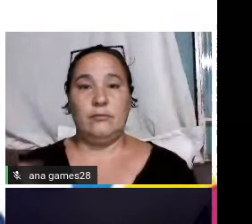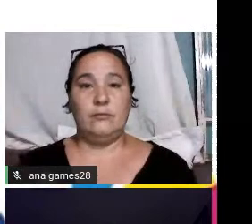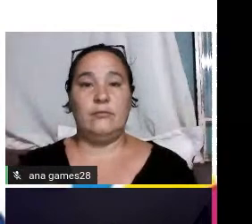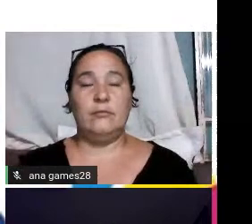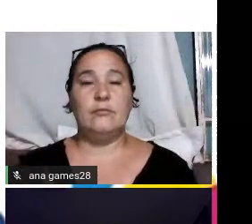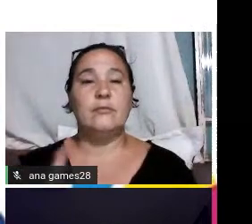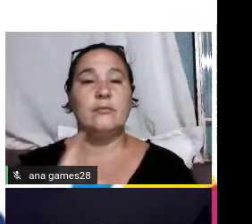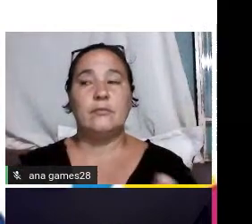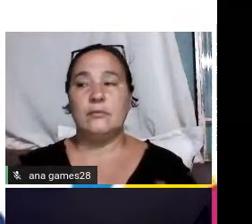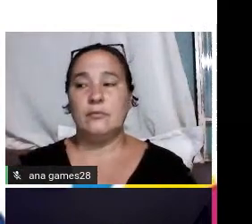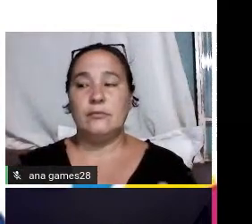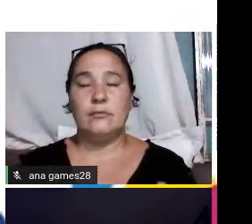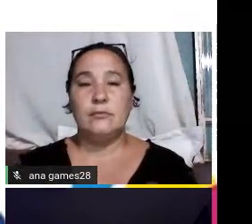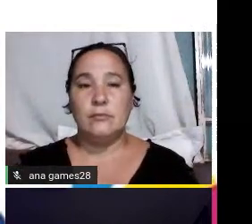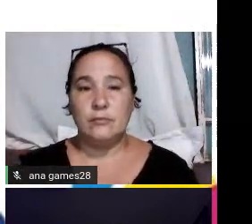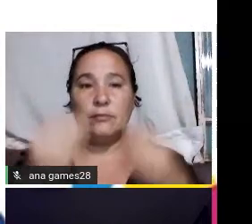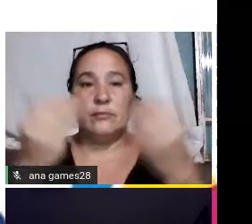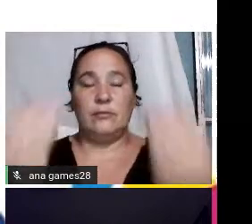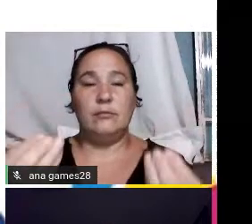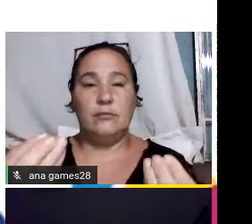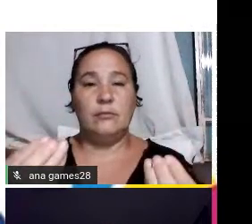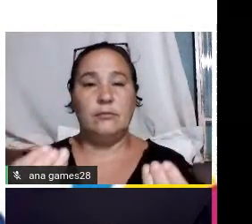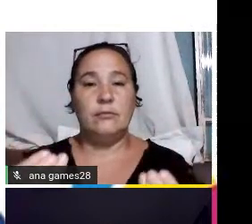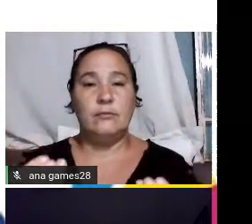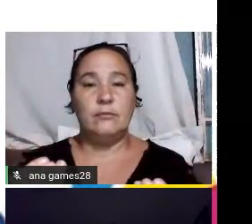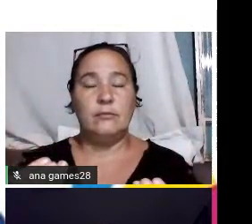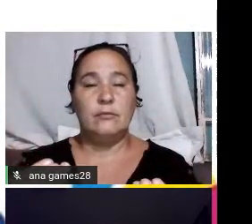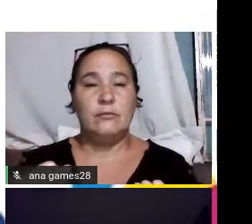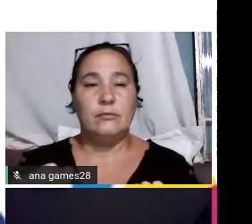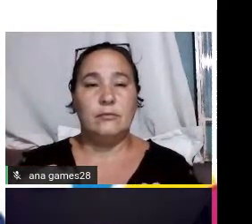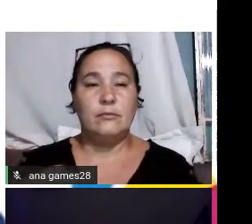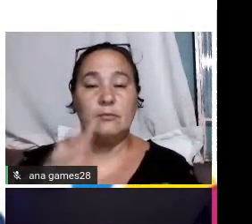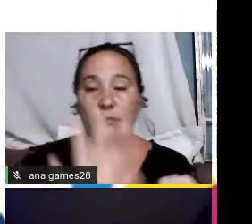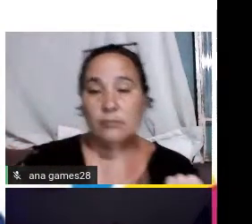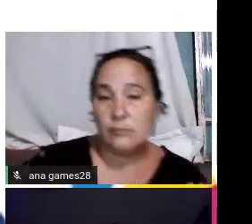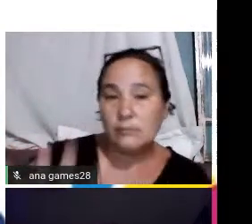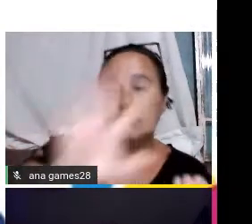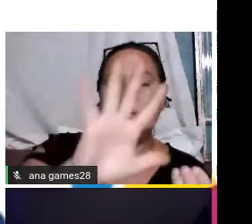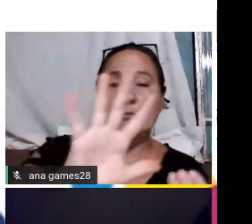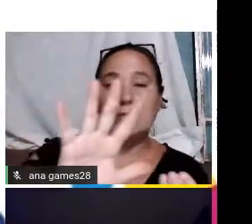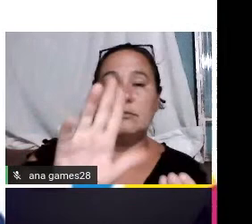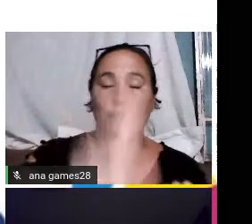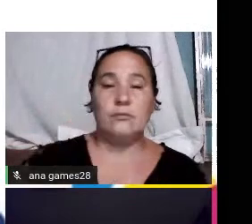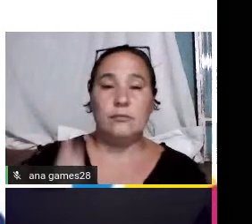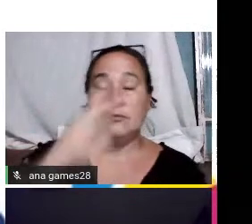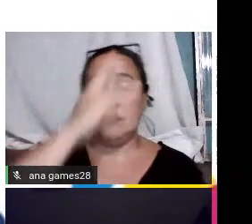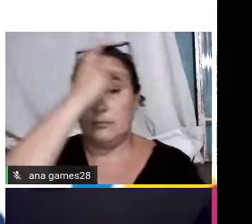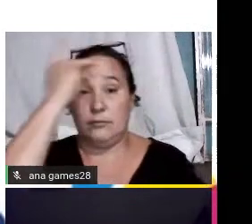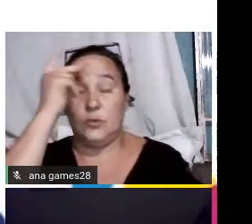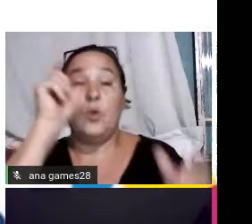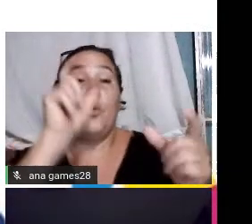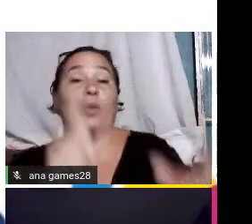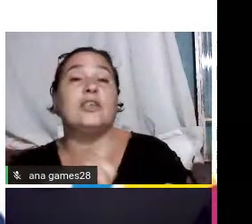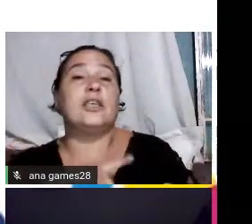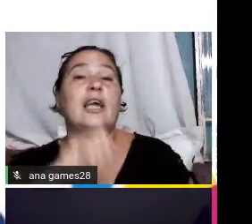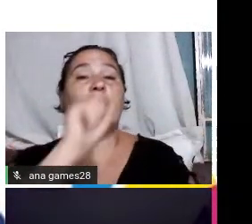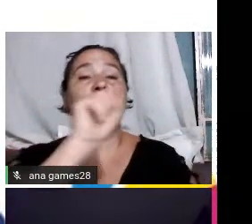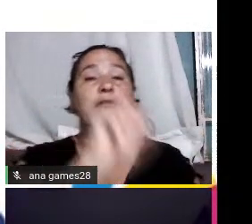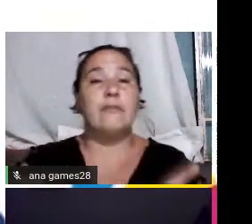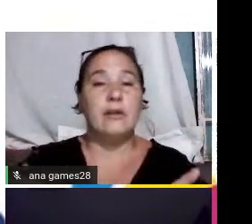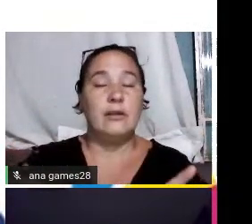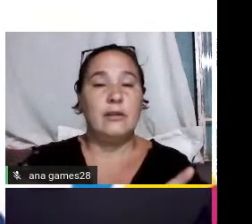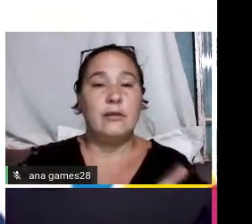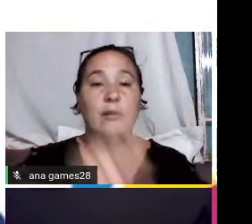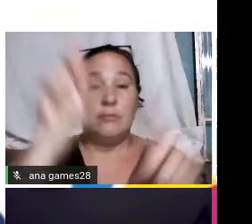cidade e disponibilizar esse mapa para os usuários verem onde existem essas vagas para